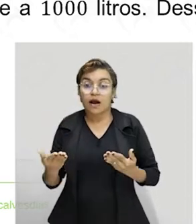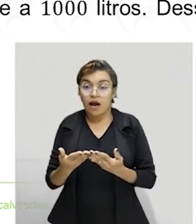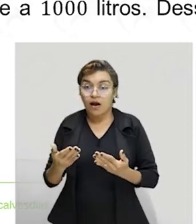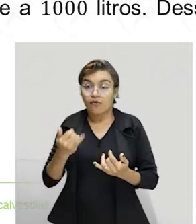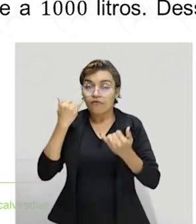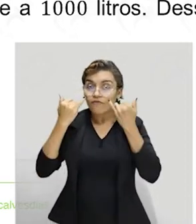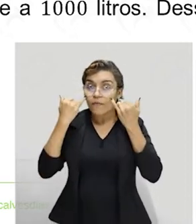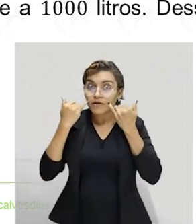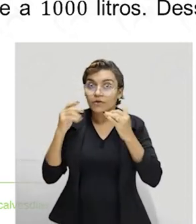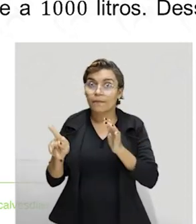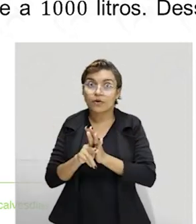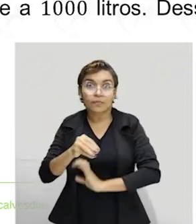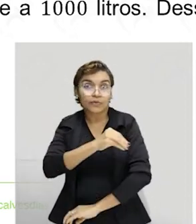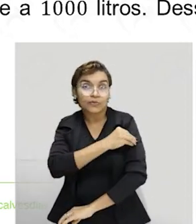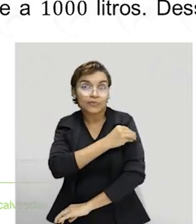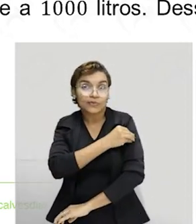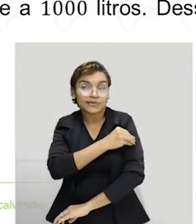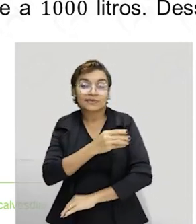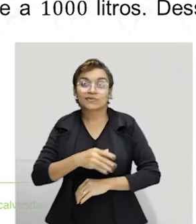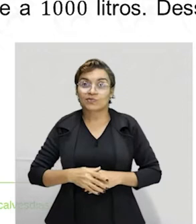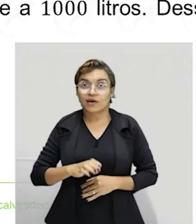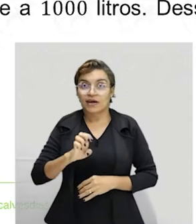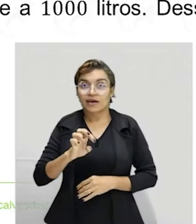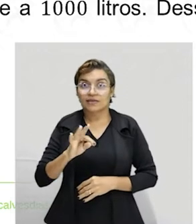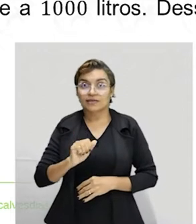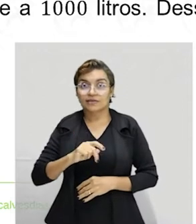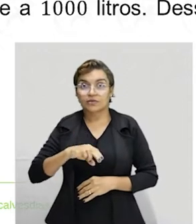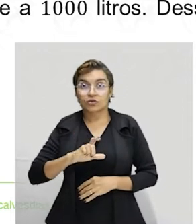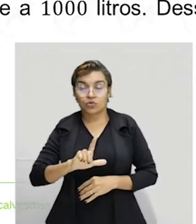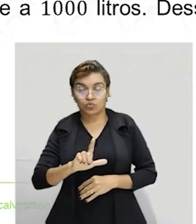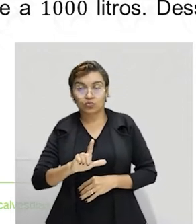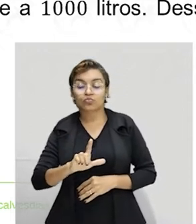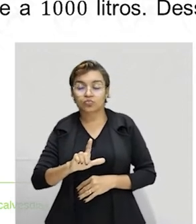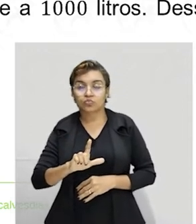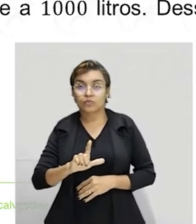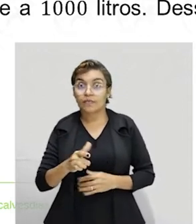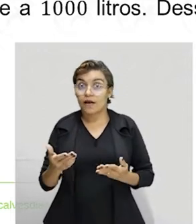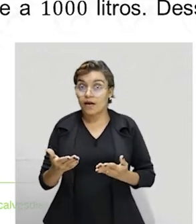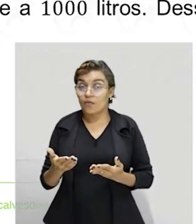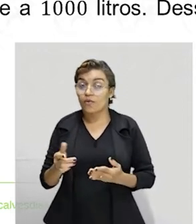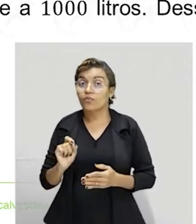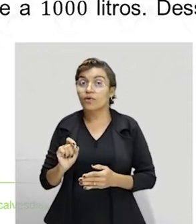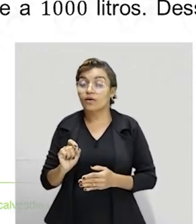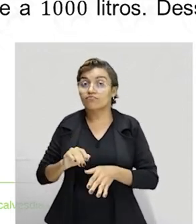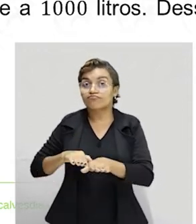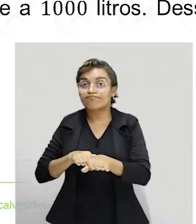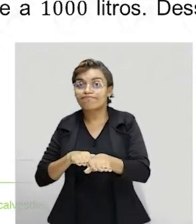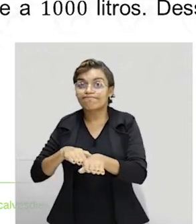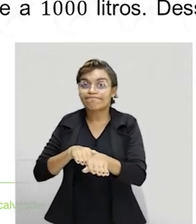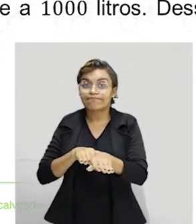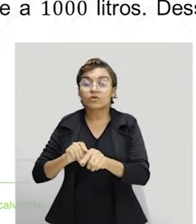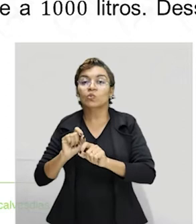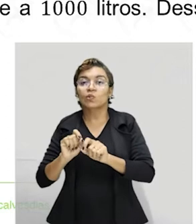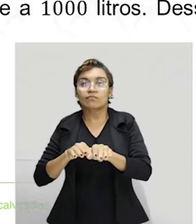informações do etanol. Muito embora lá na questão ele tenha falado tanto da água quanto do etanol, mas aqui a carreta lá ela